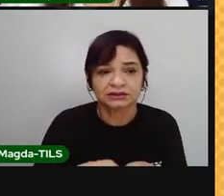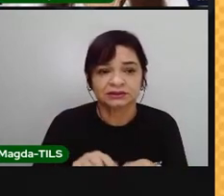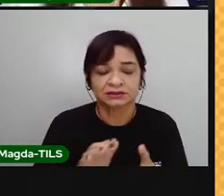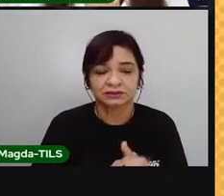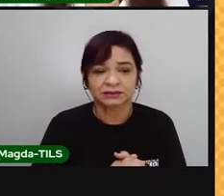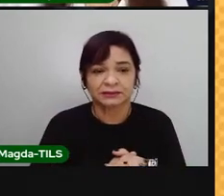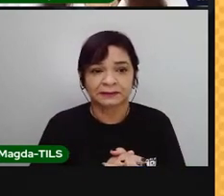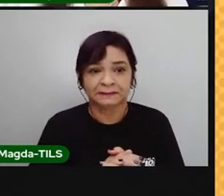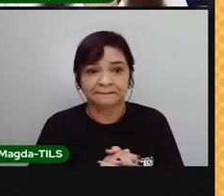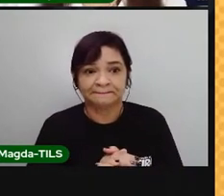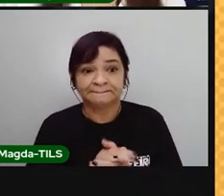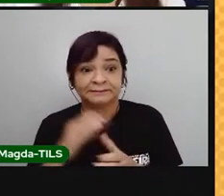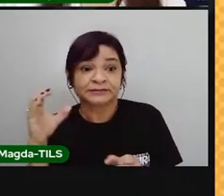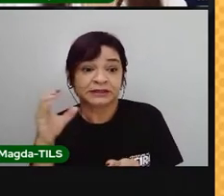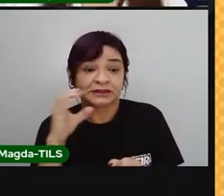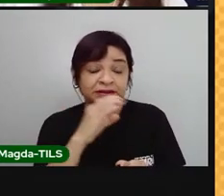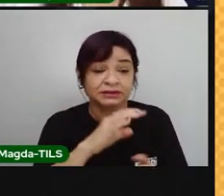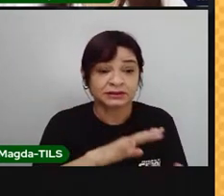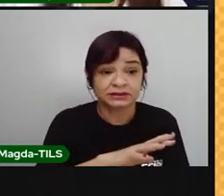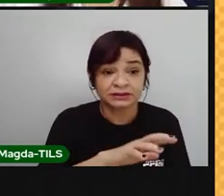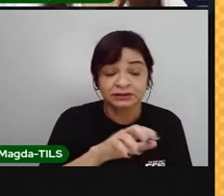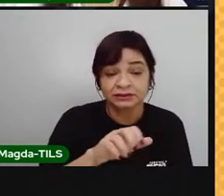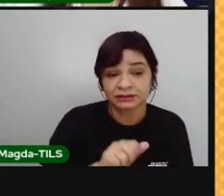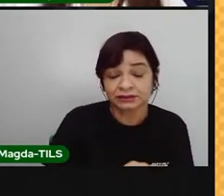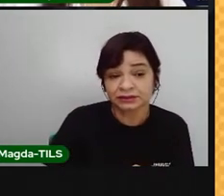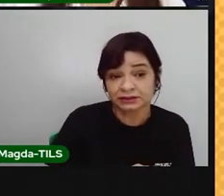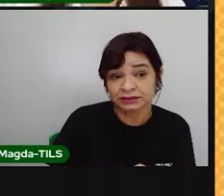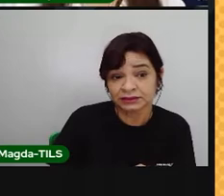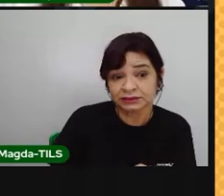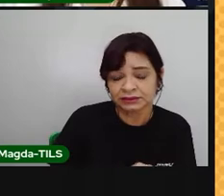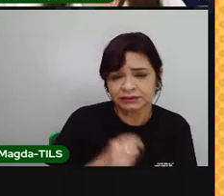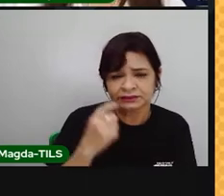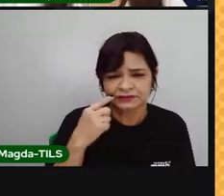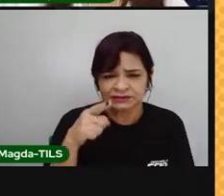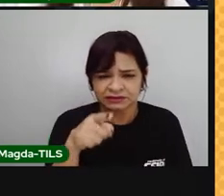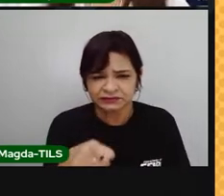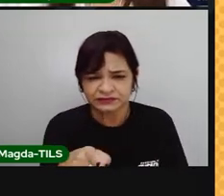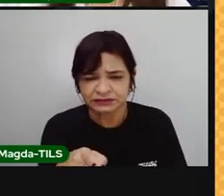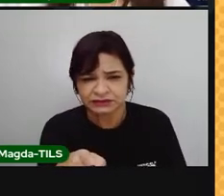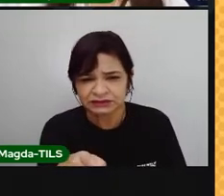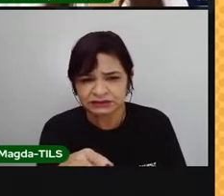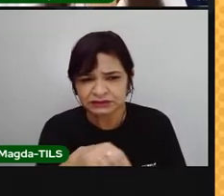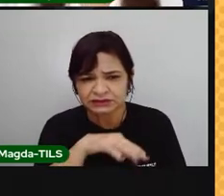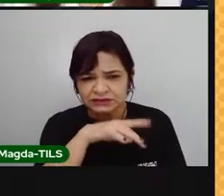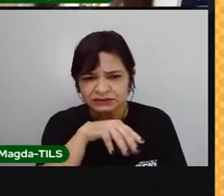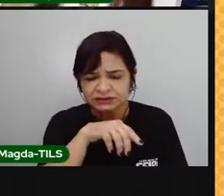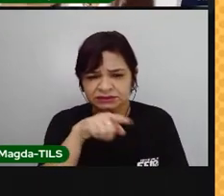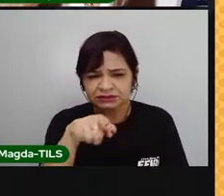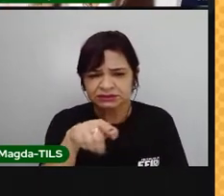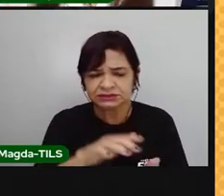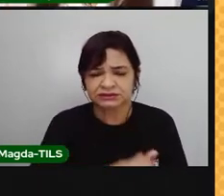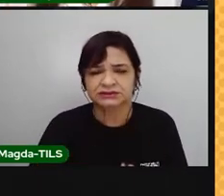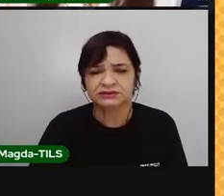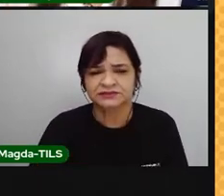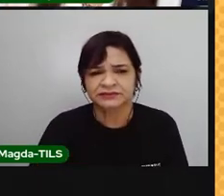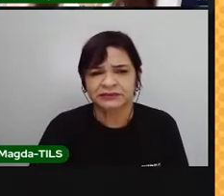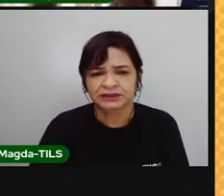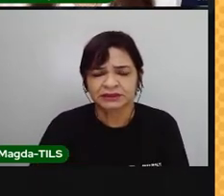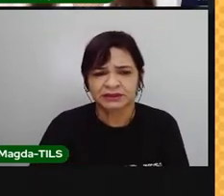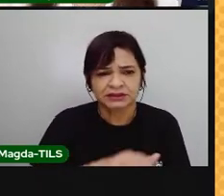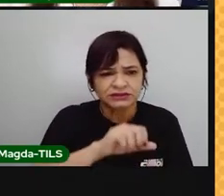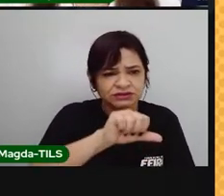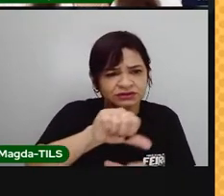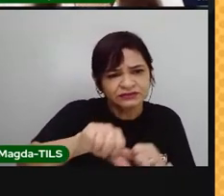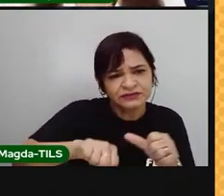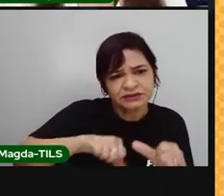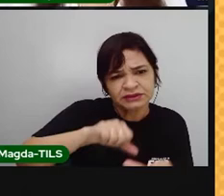efeito estufa. Na verdade, os bois são os animais que a gente chama de ruminantes. Eles fazem um processo diferente na digestão